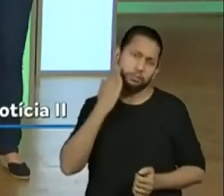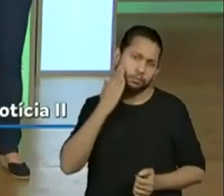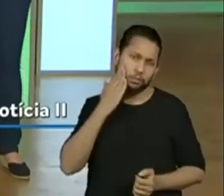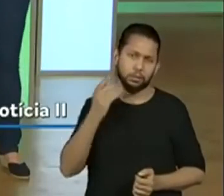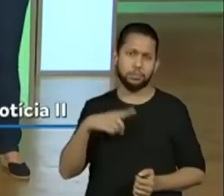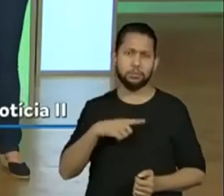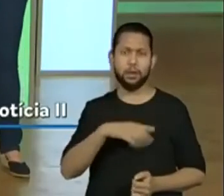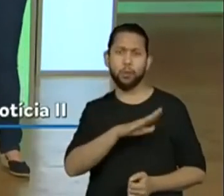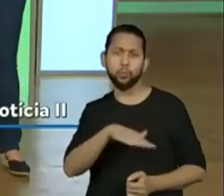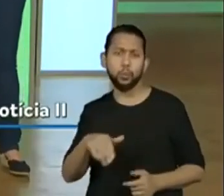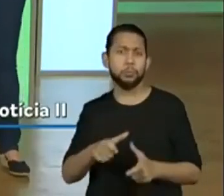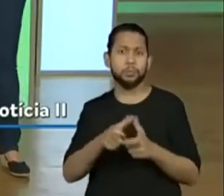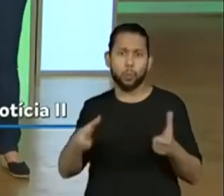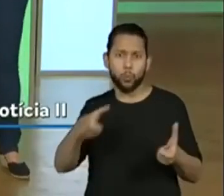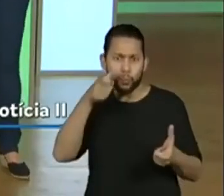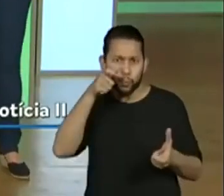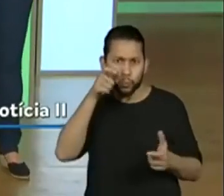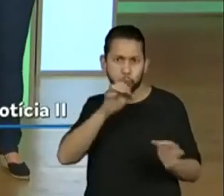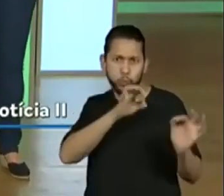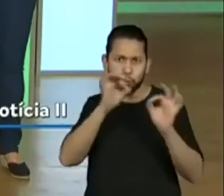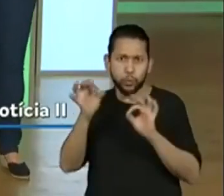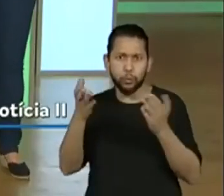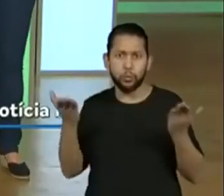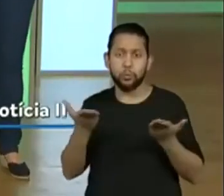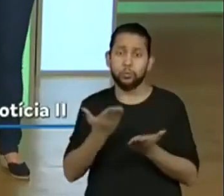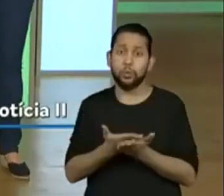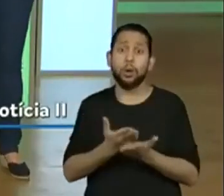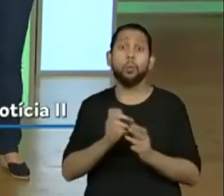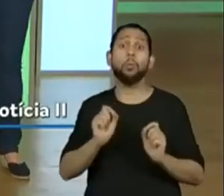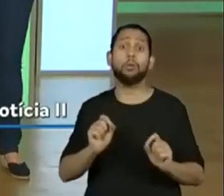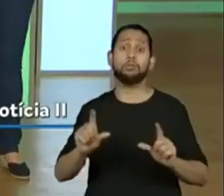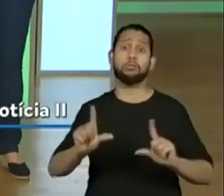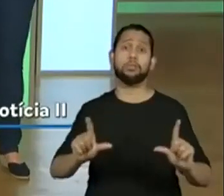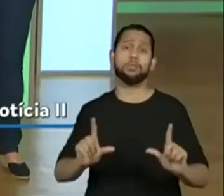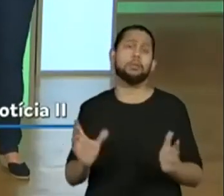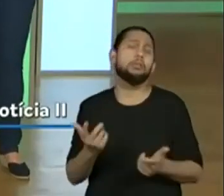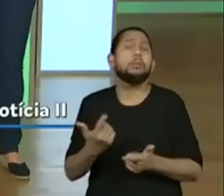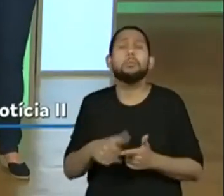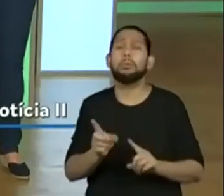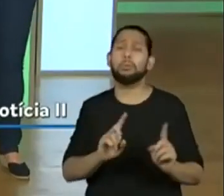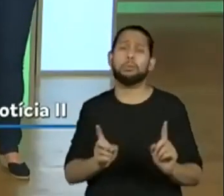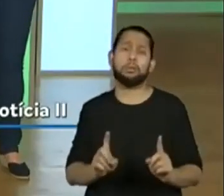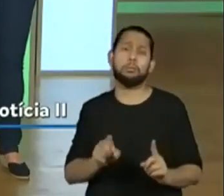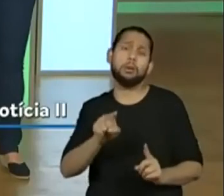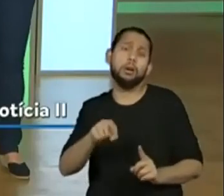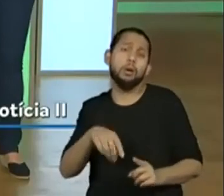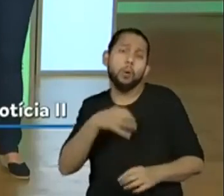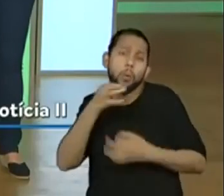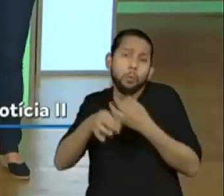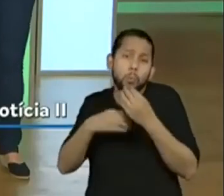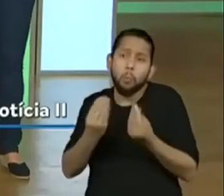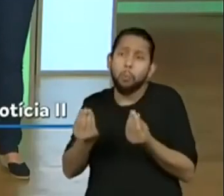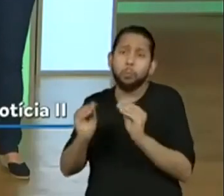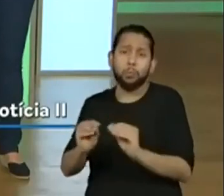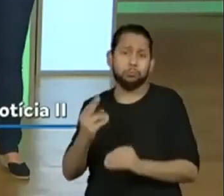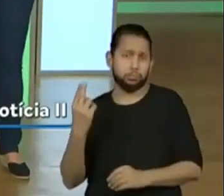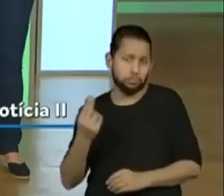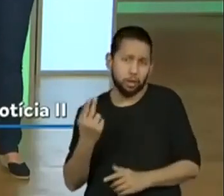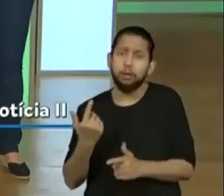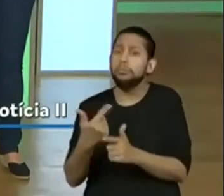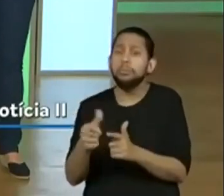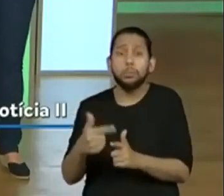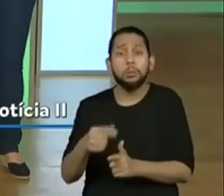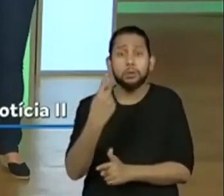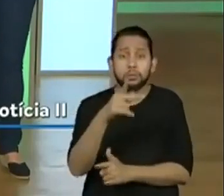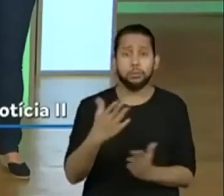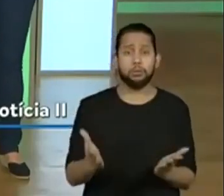muitos alunos que estão assistindo essa aula apenas na televisão. Não tem problema. Faz aí no seu caderno, compartilha